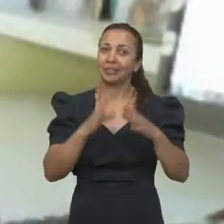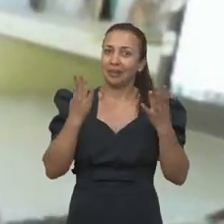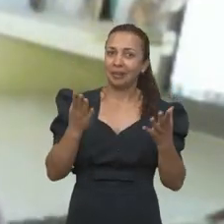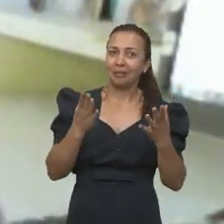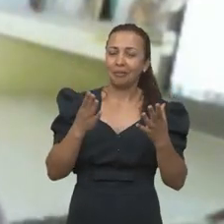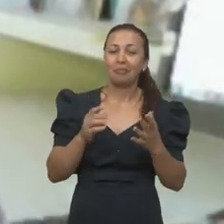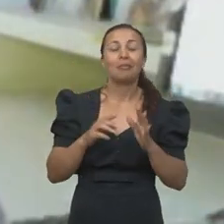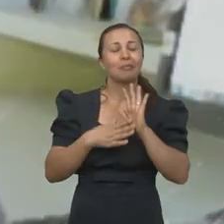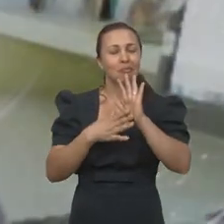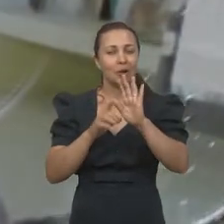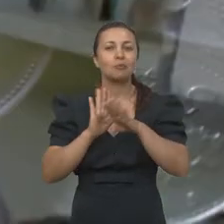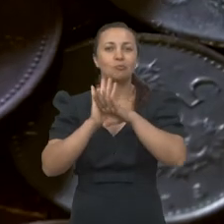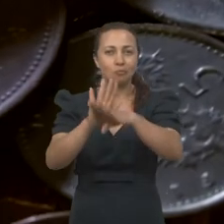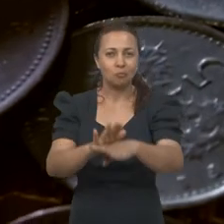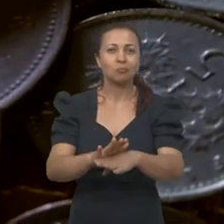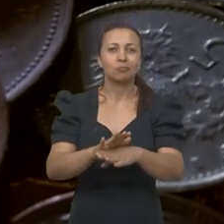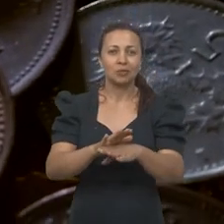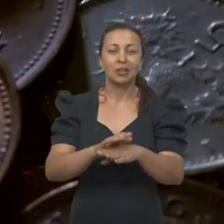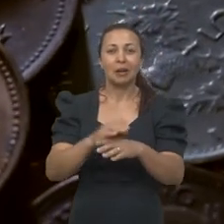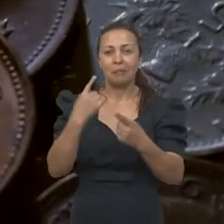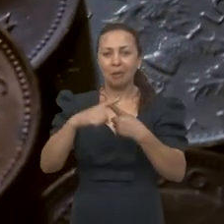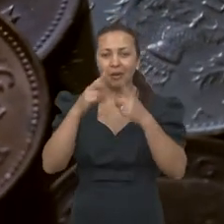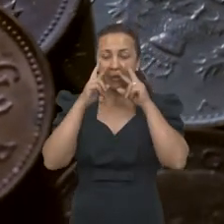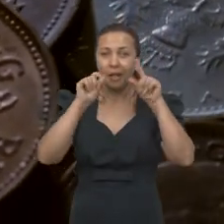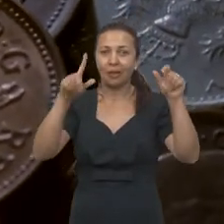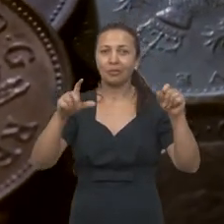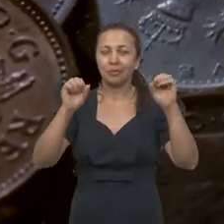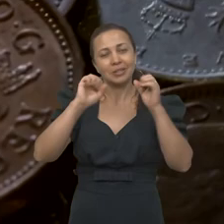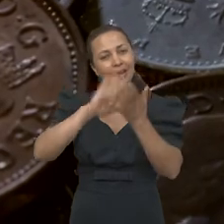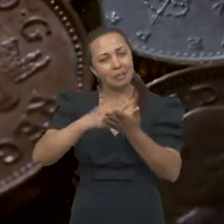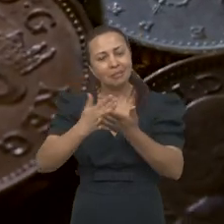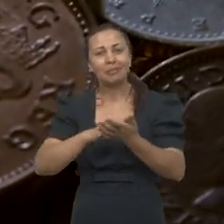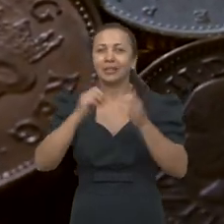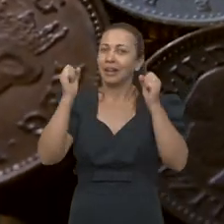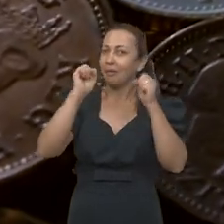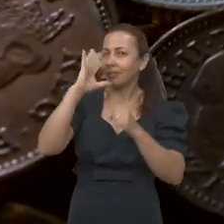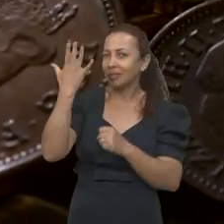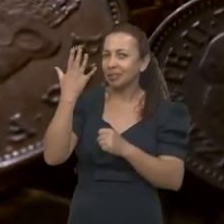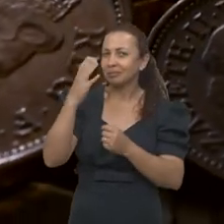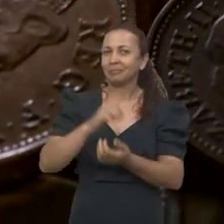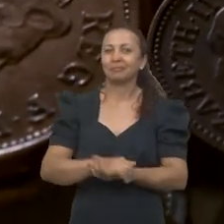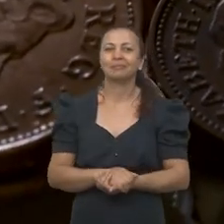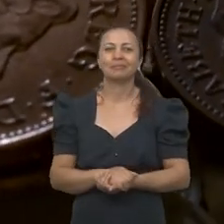contribuição por conta disso, de você tentar, à luz da teoria, interpretar esse fenômeno.